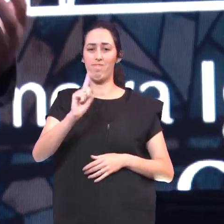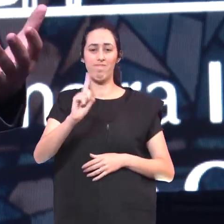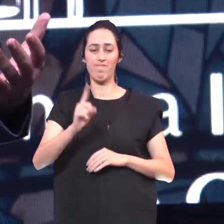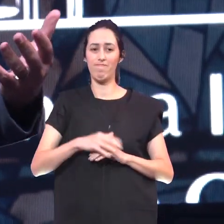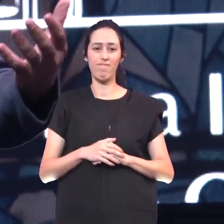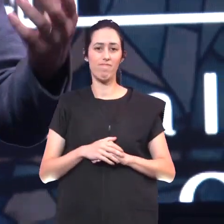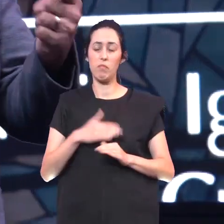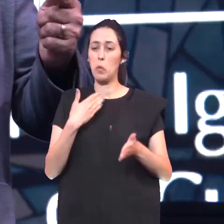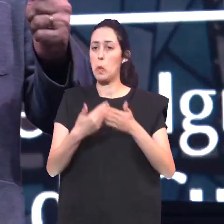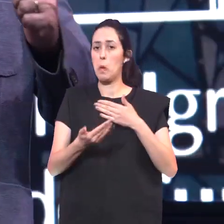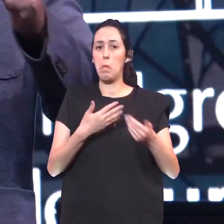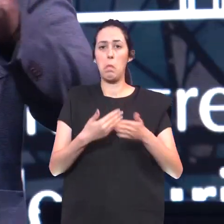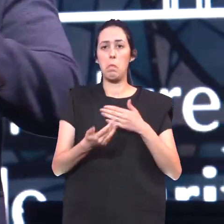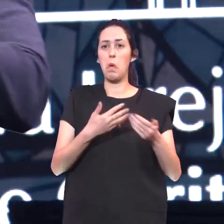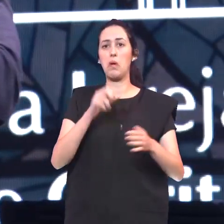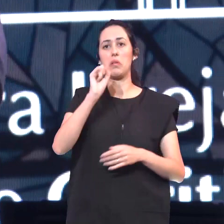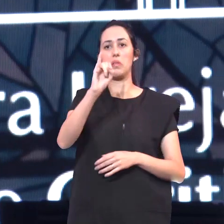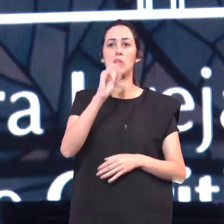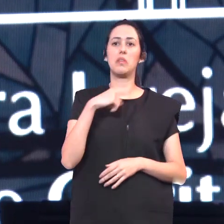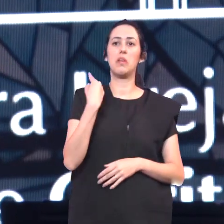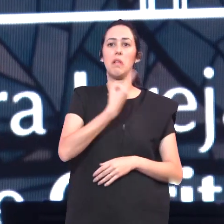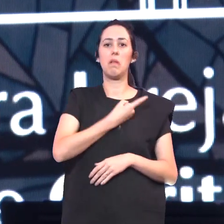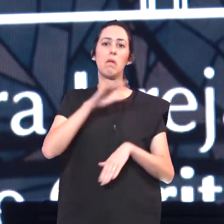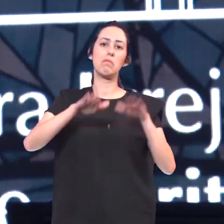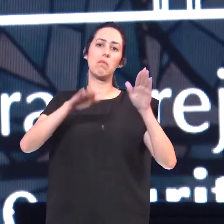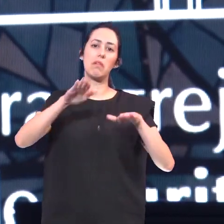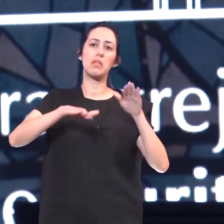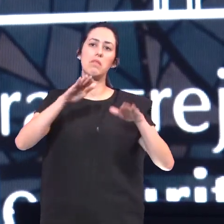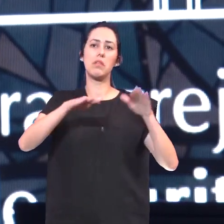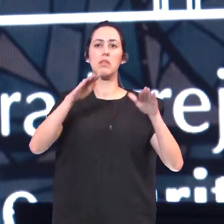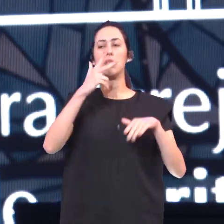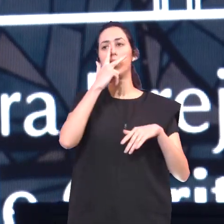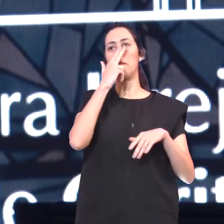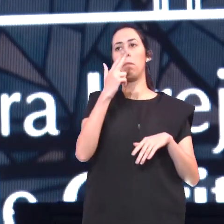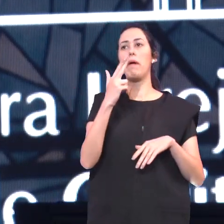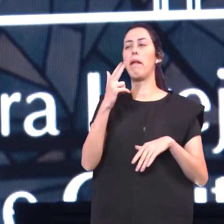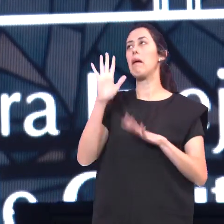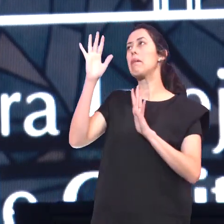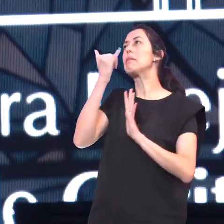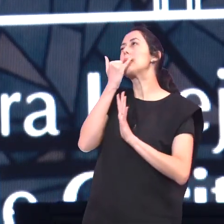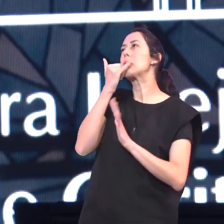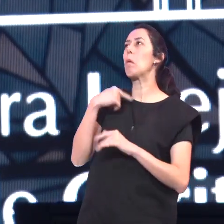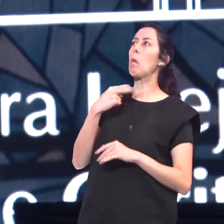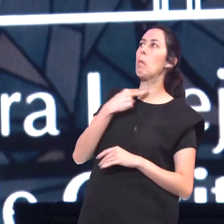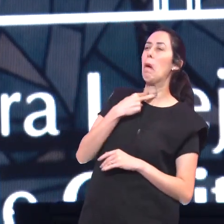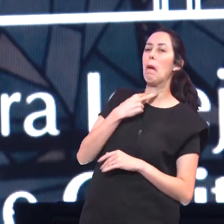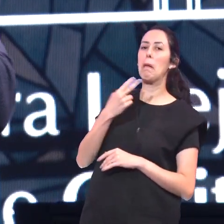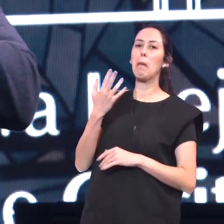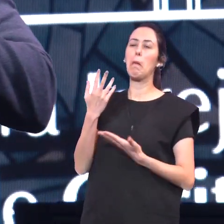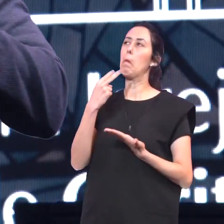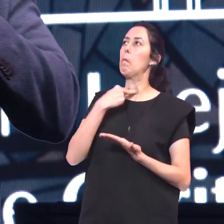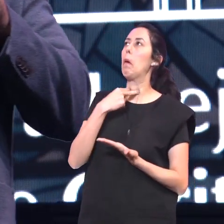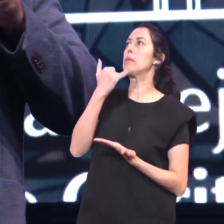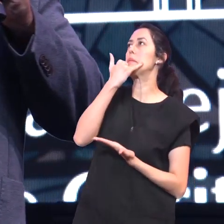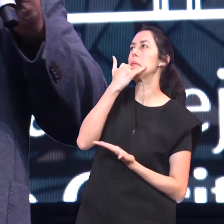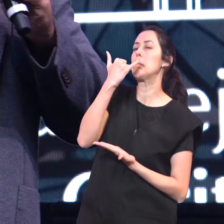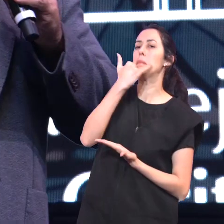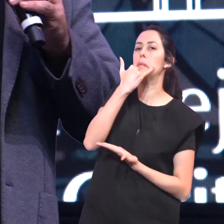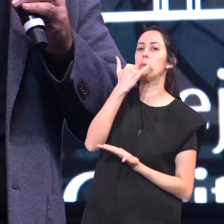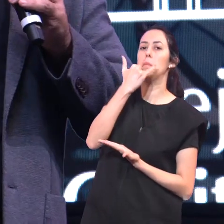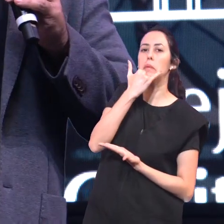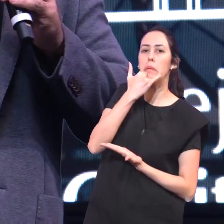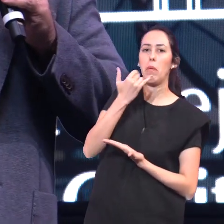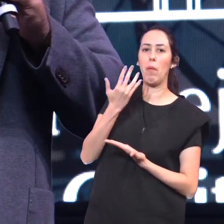quando nós Arrumamos desculpas Para não estar com ele Quando temos bons